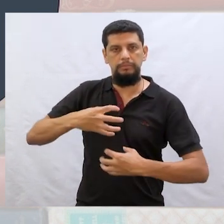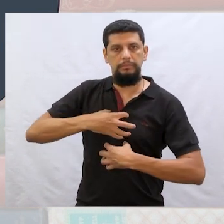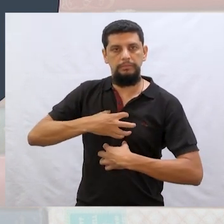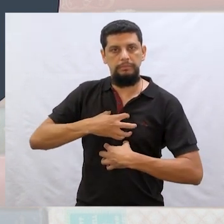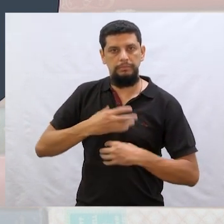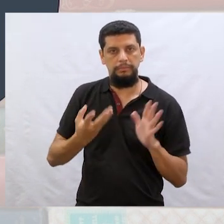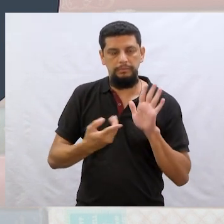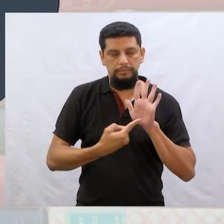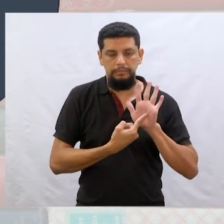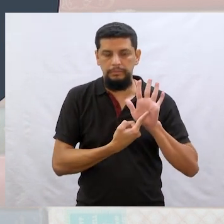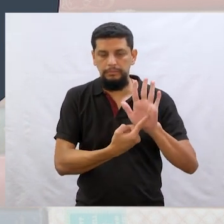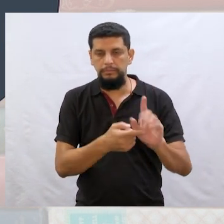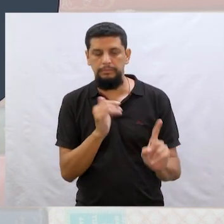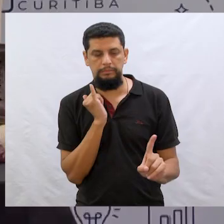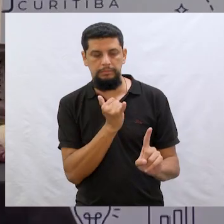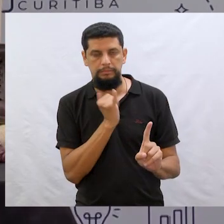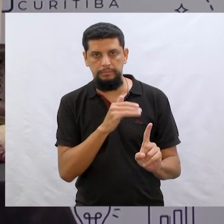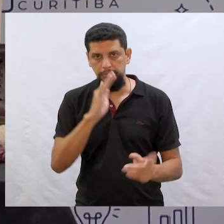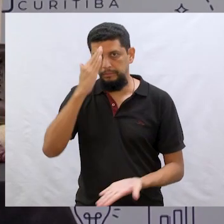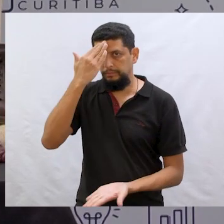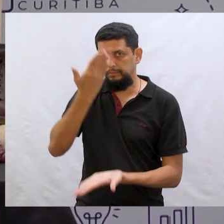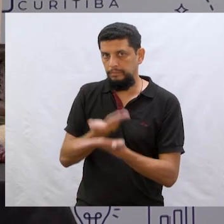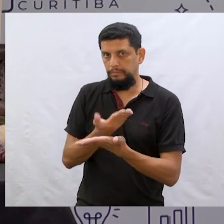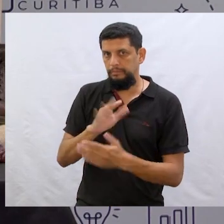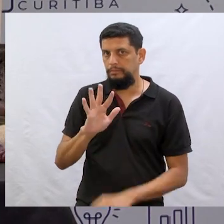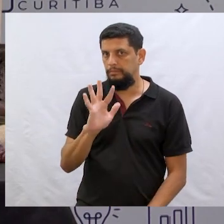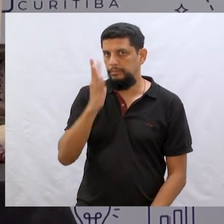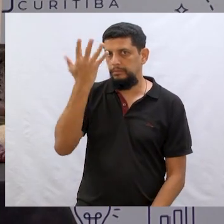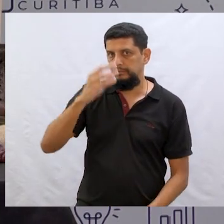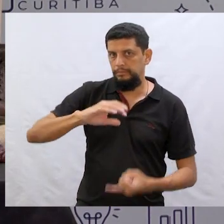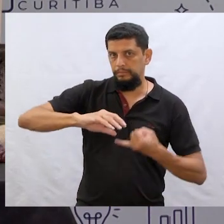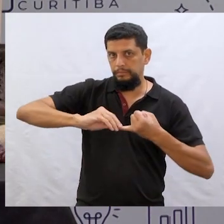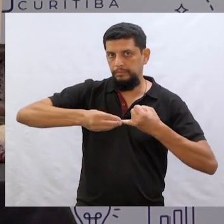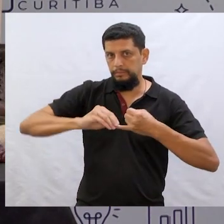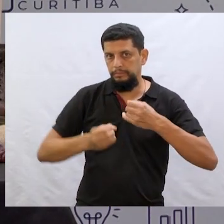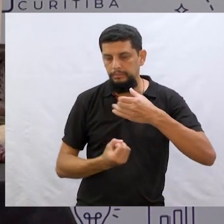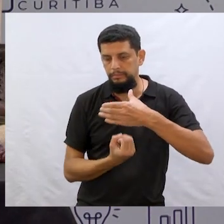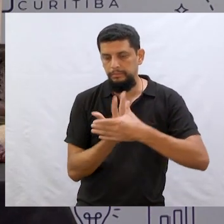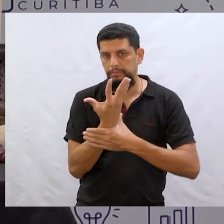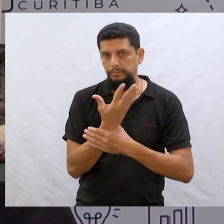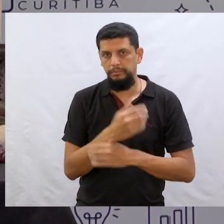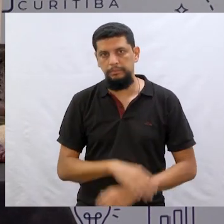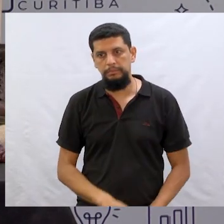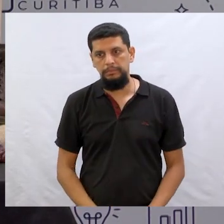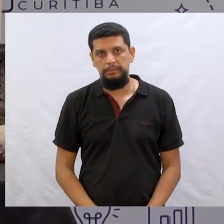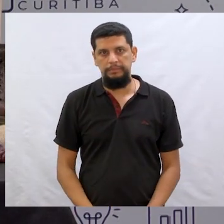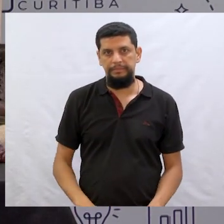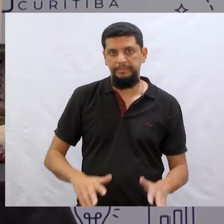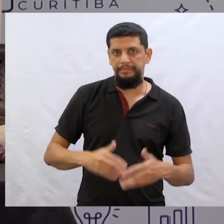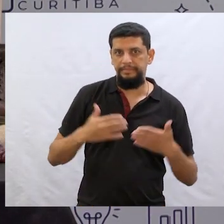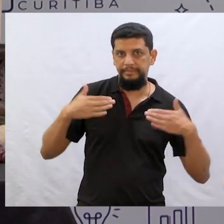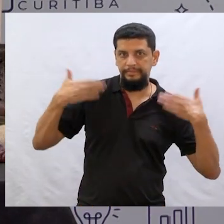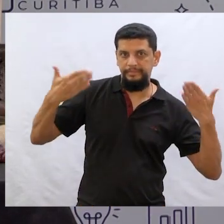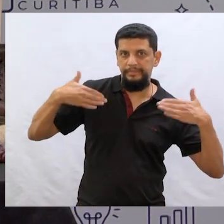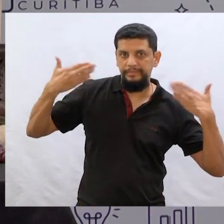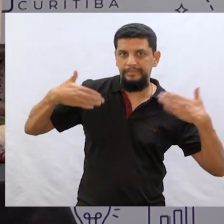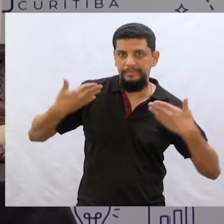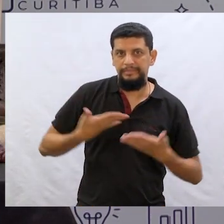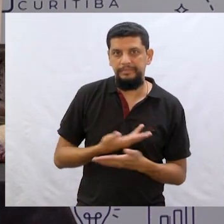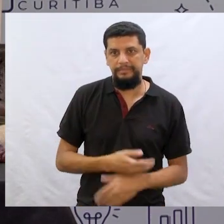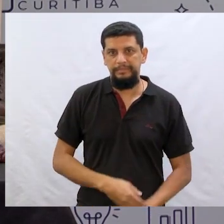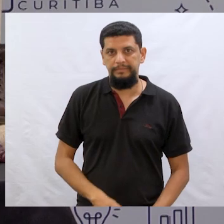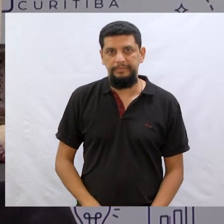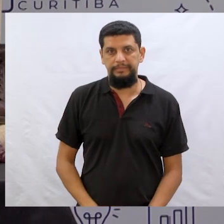queria nos mostrar. O que ele acreditava que aconteceu lá na história do João e o pé de feijão. E ele tanto que ele falou assim. Divirtam-se, né?